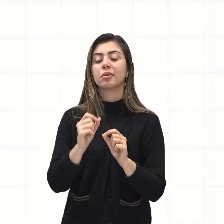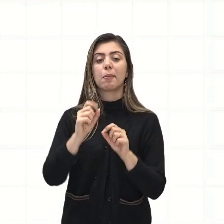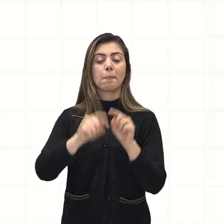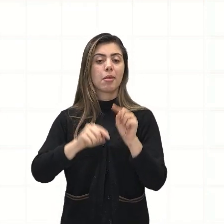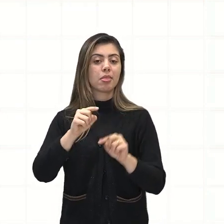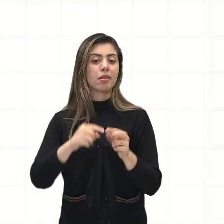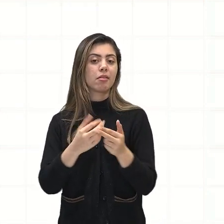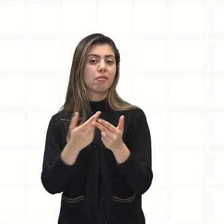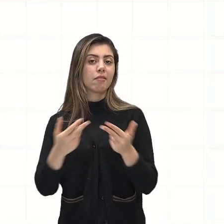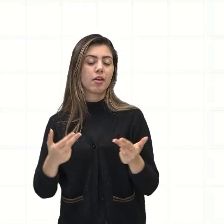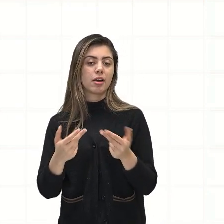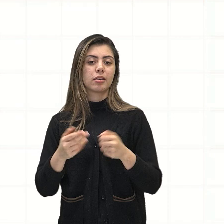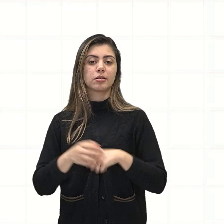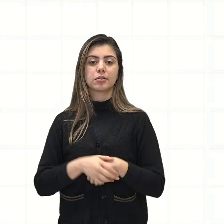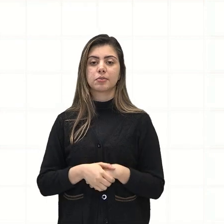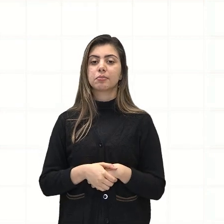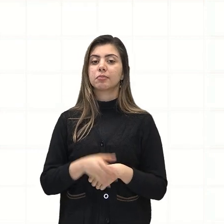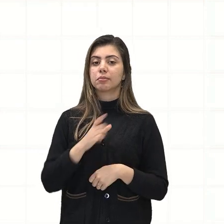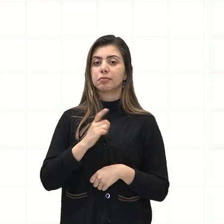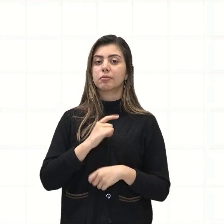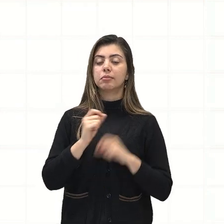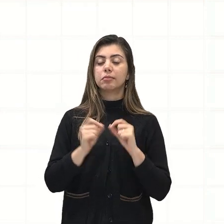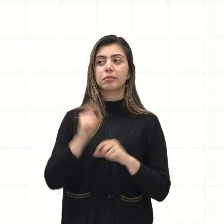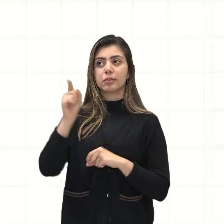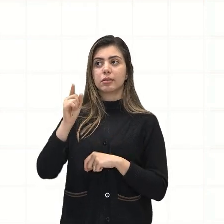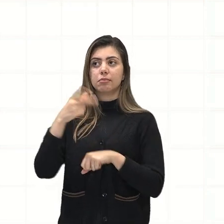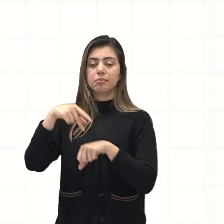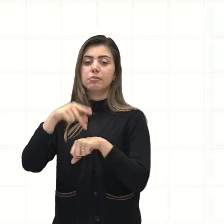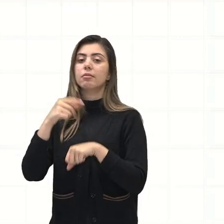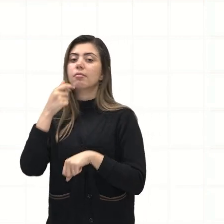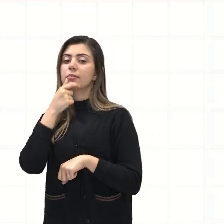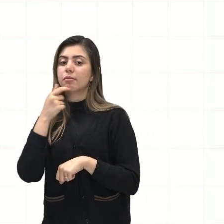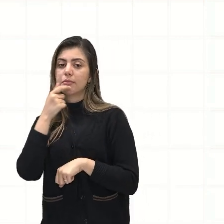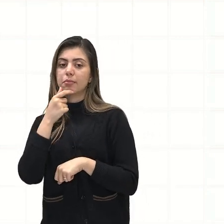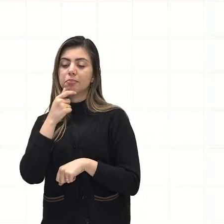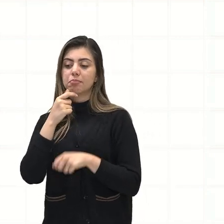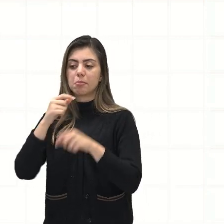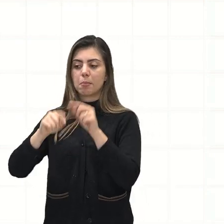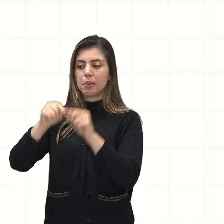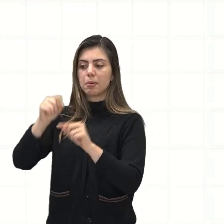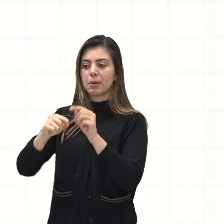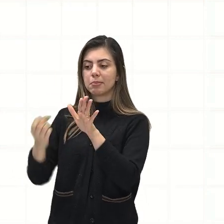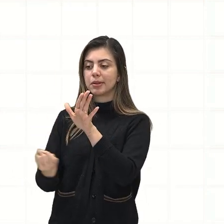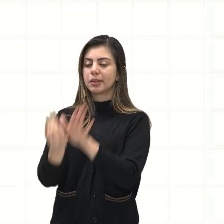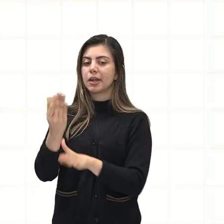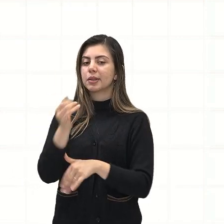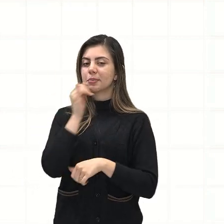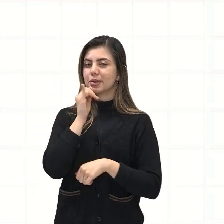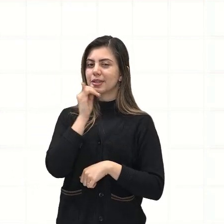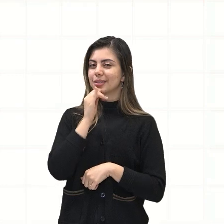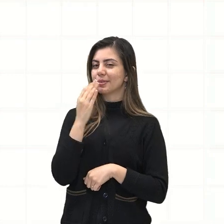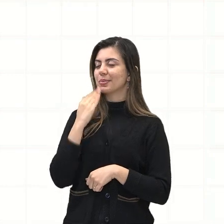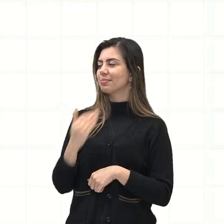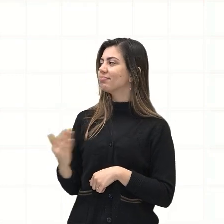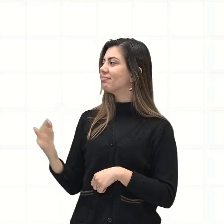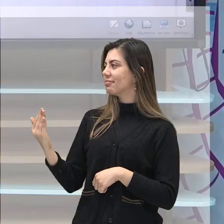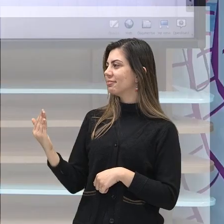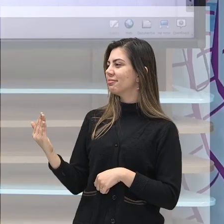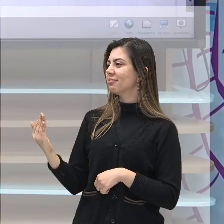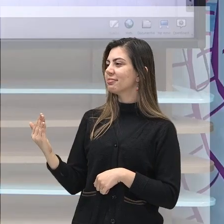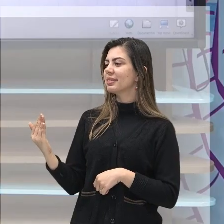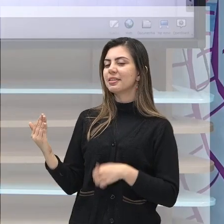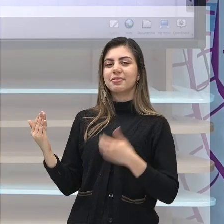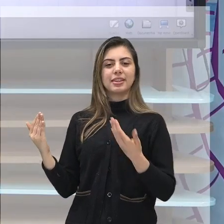são fabricados na Inglaterra como esta bota de gelo, né, imagina só,